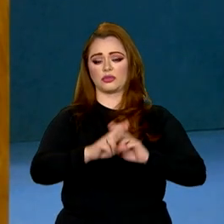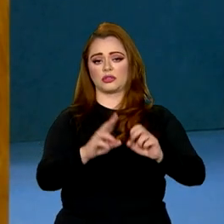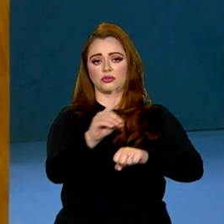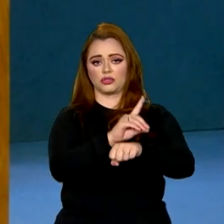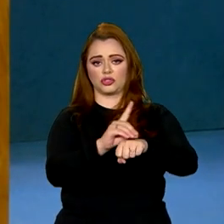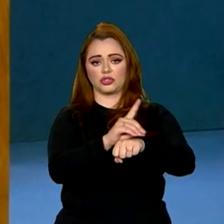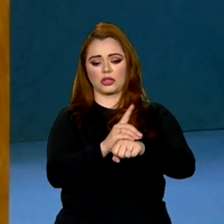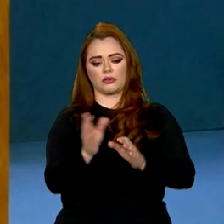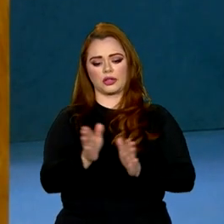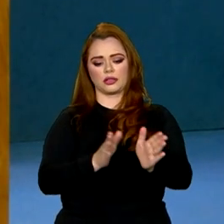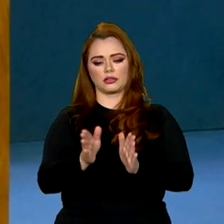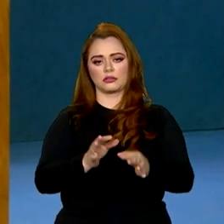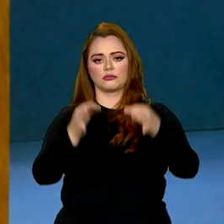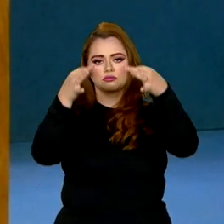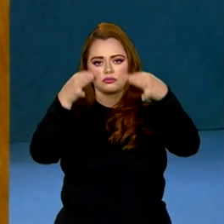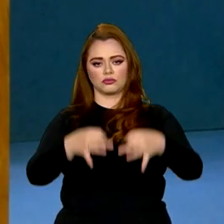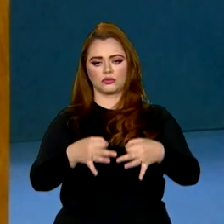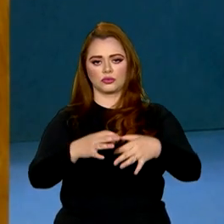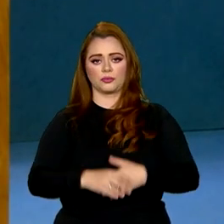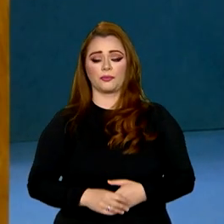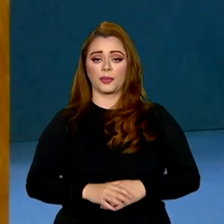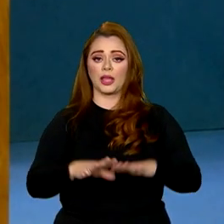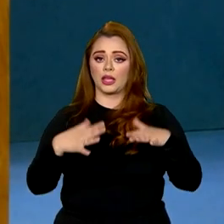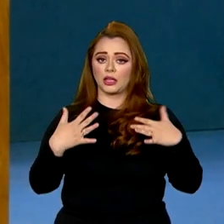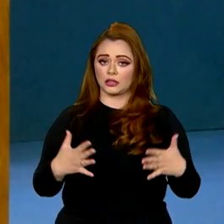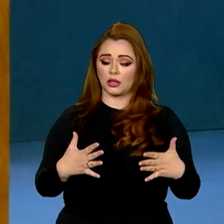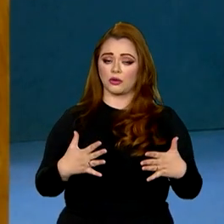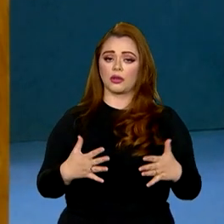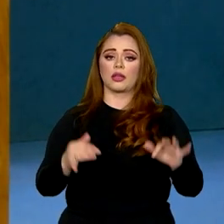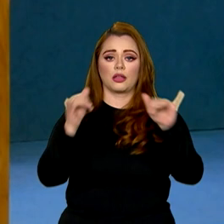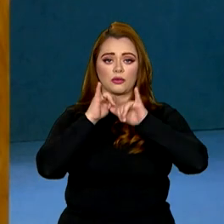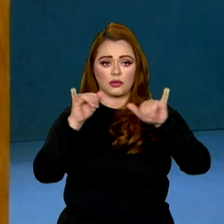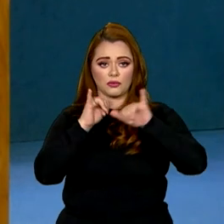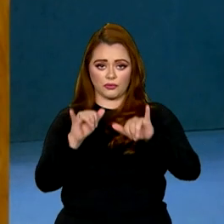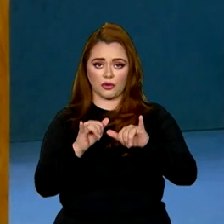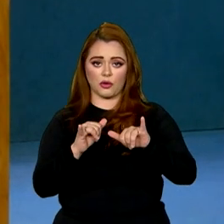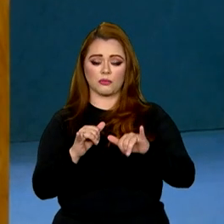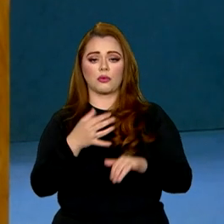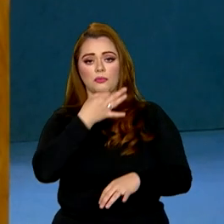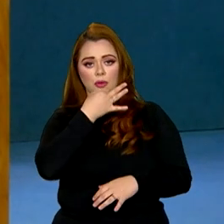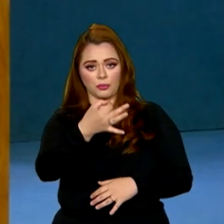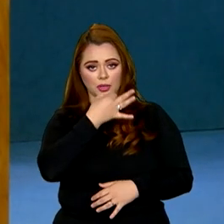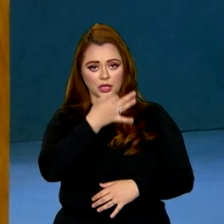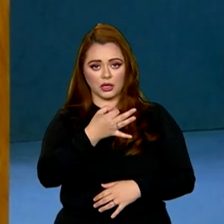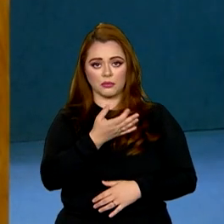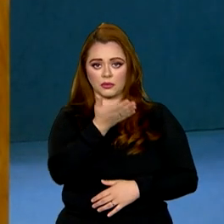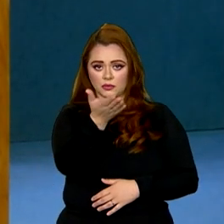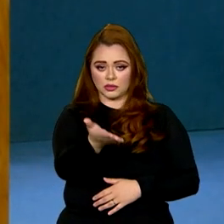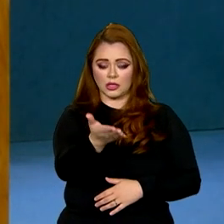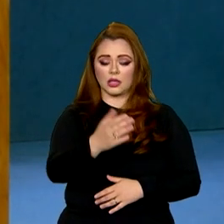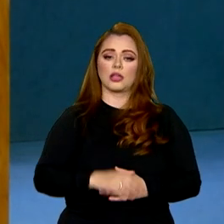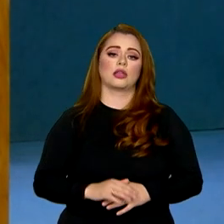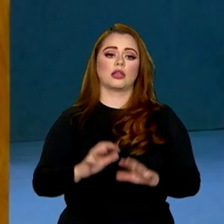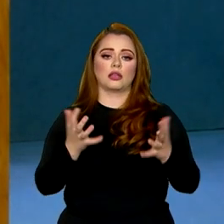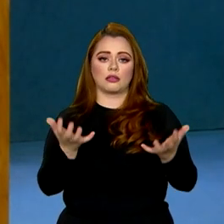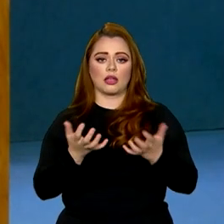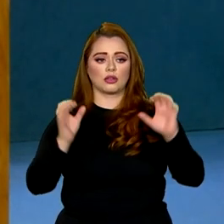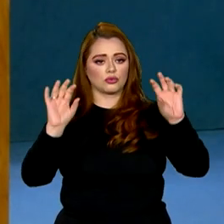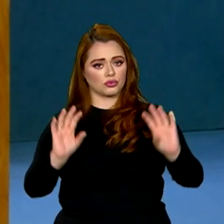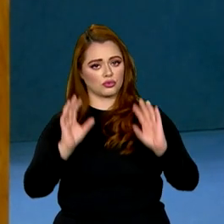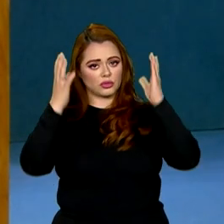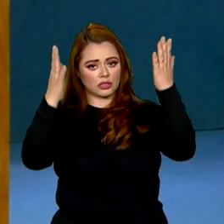justa. Deixo essa sugestão ao Uganda, a quem deseja sucesso à frente da presidência do G77